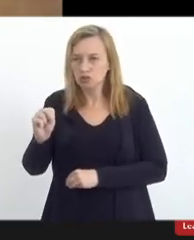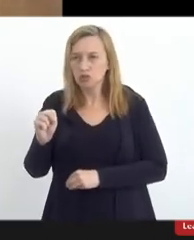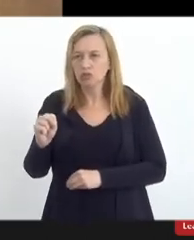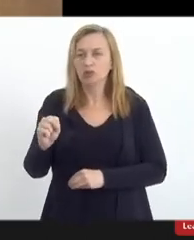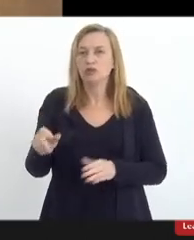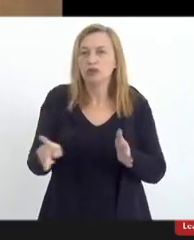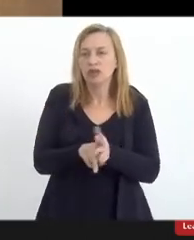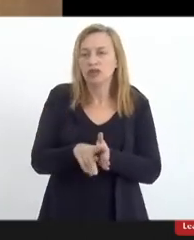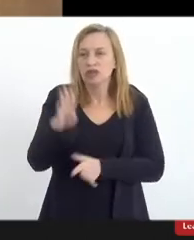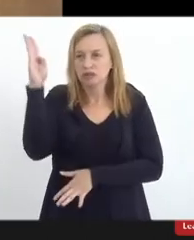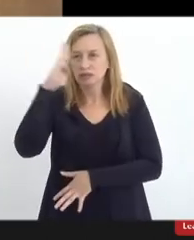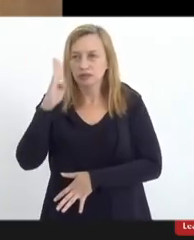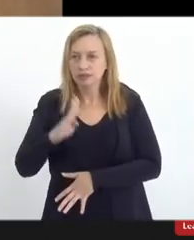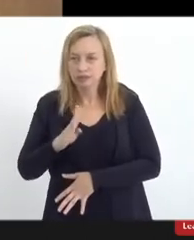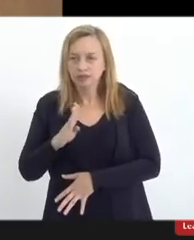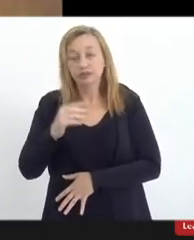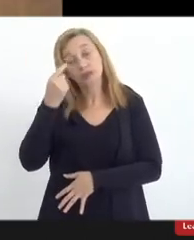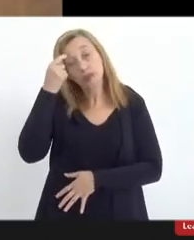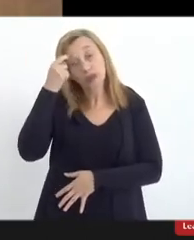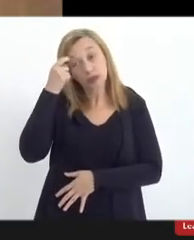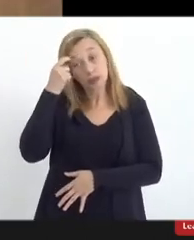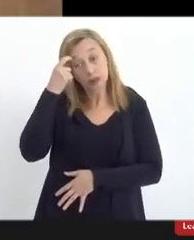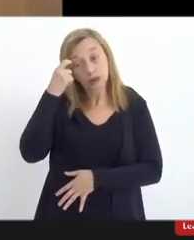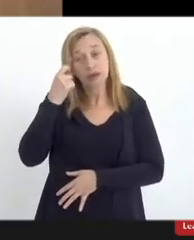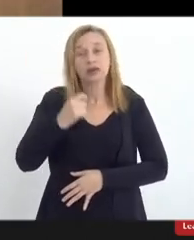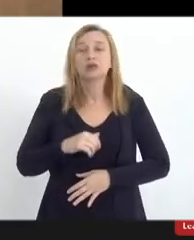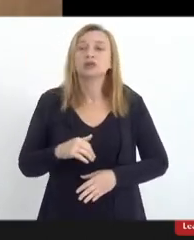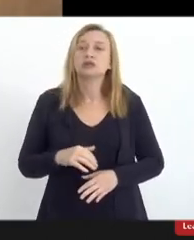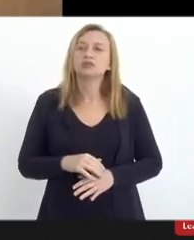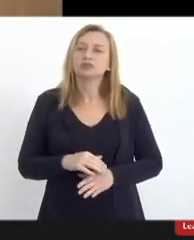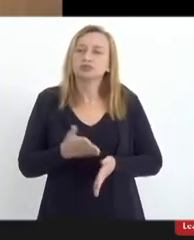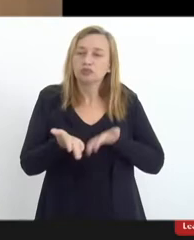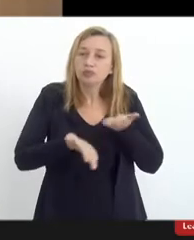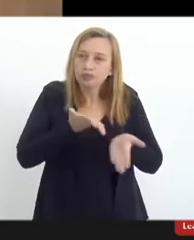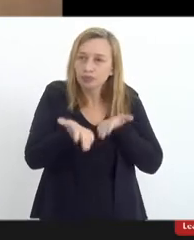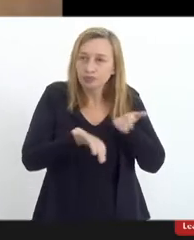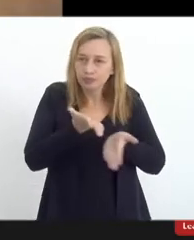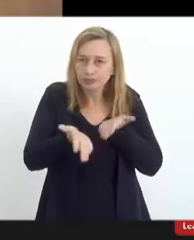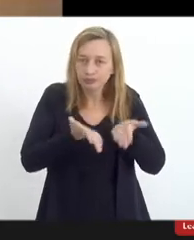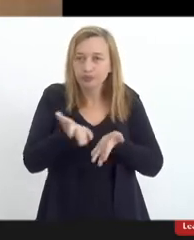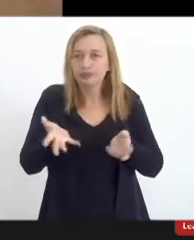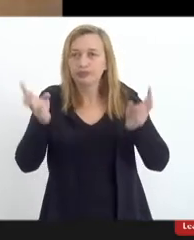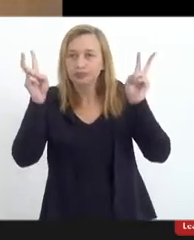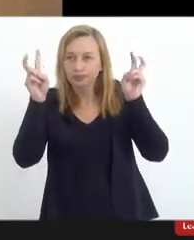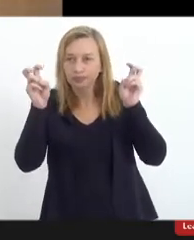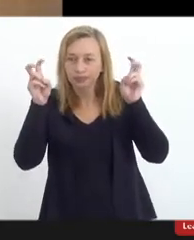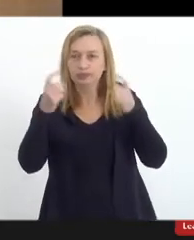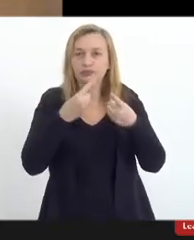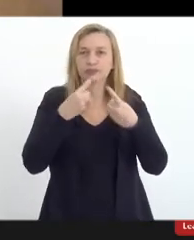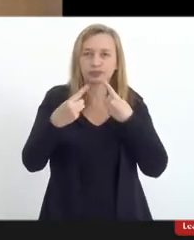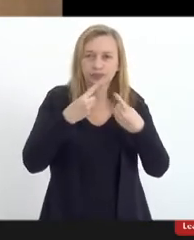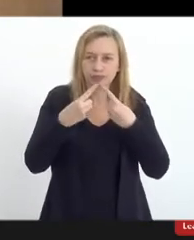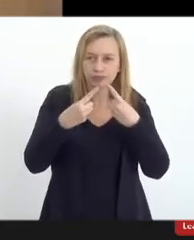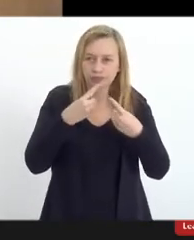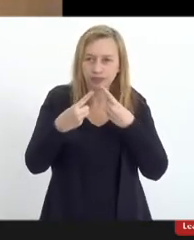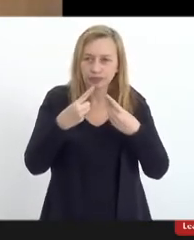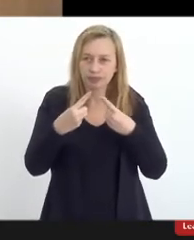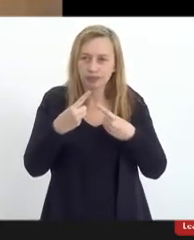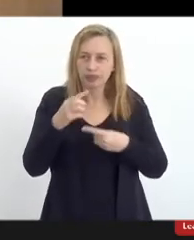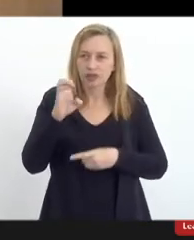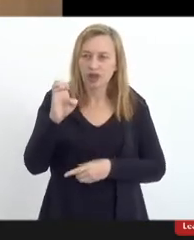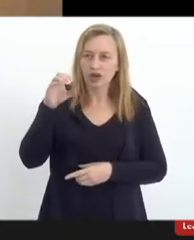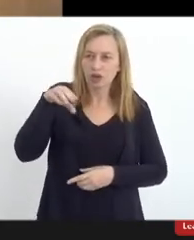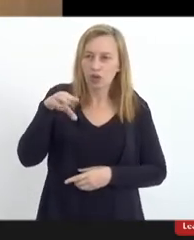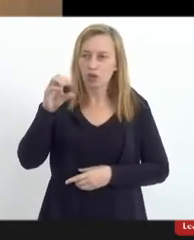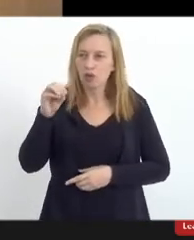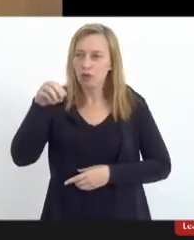em conferência, para que tomem conta da questão do diálogo ecumênico e